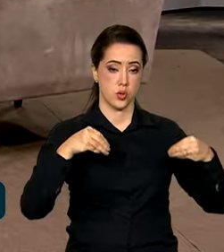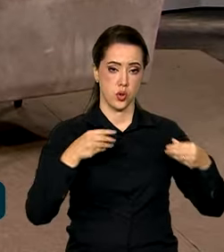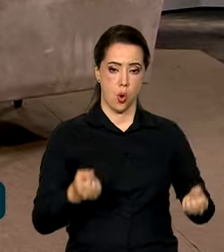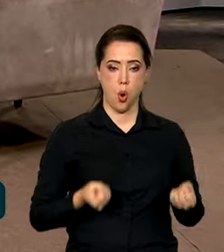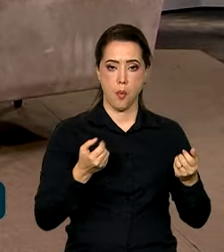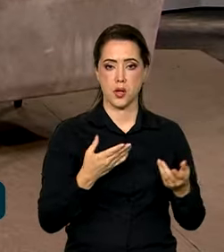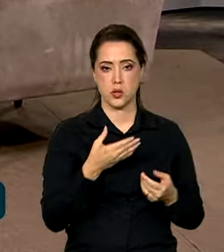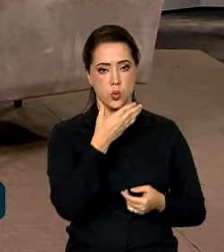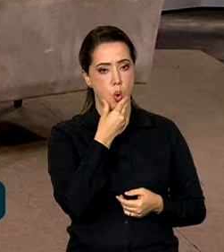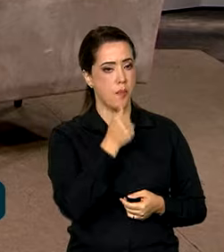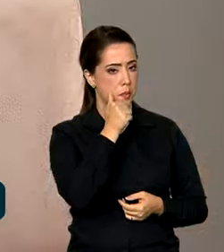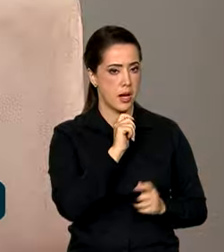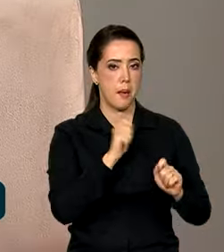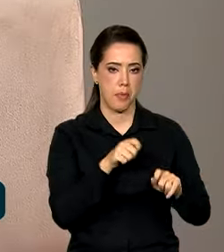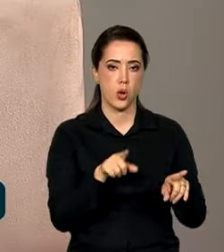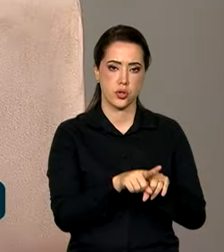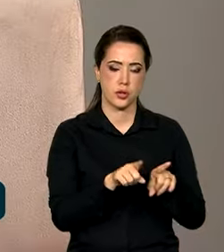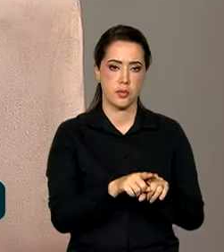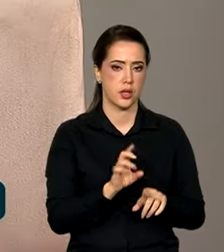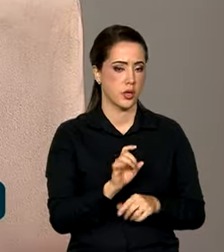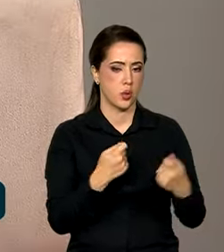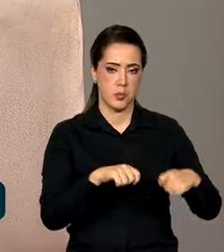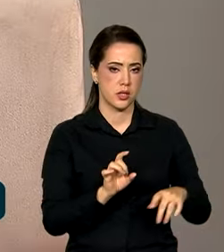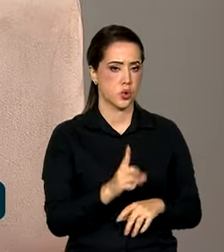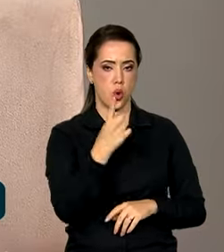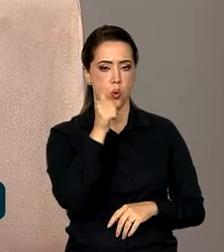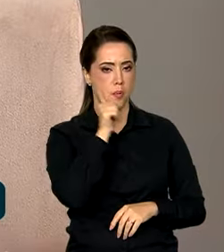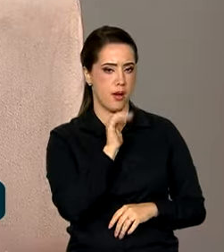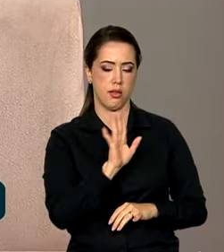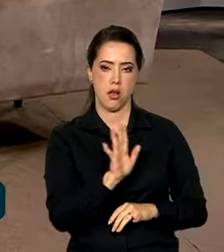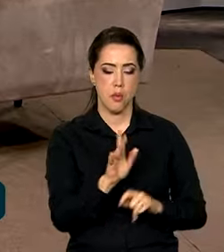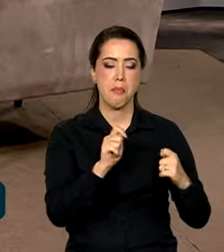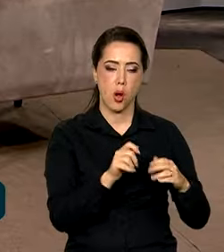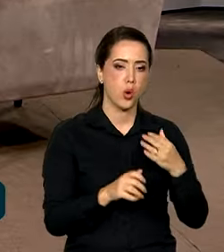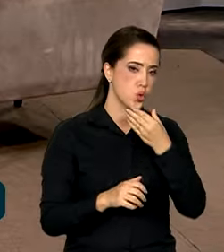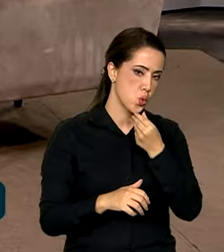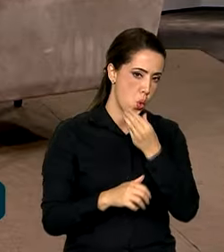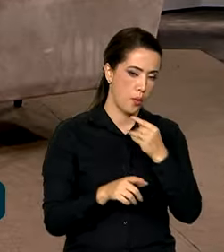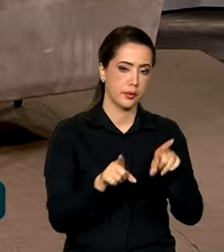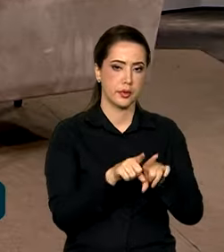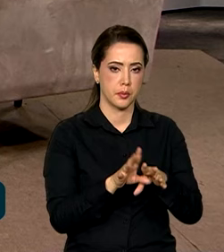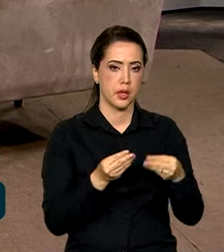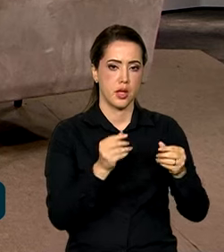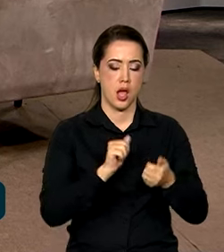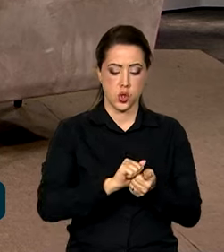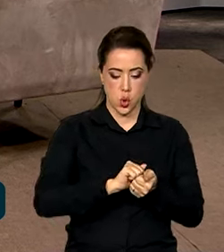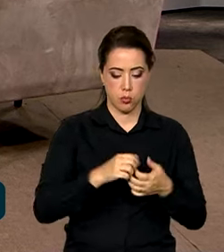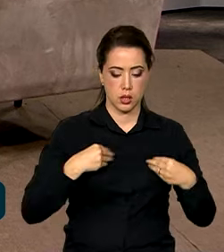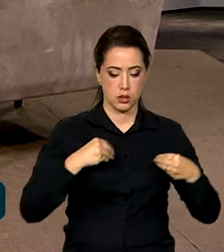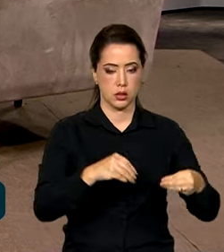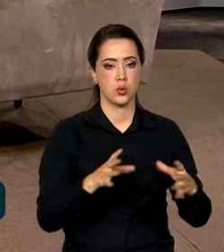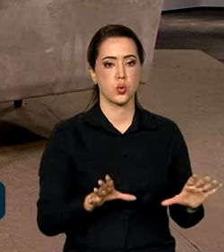tanto a mulher como o homem. O homem também pode ir na lavanderia, não é só nós. Então, qualquer pessoa pode ir lá, levar aquelas roupas, deixar